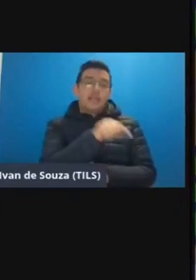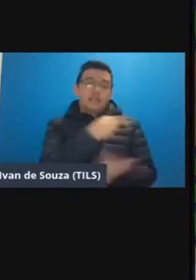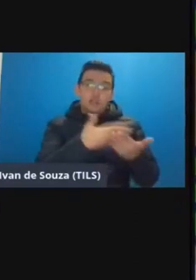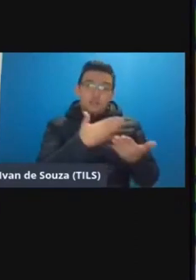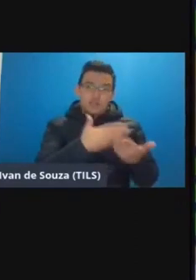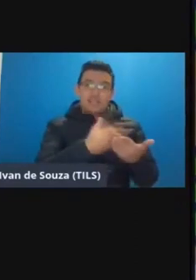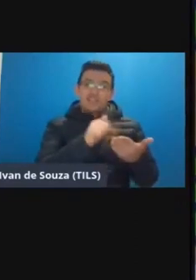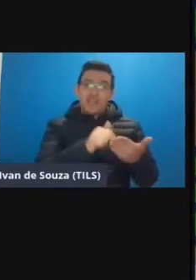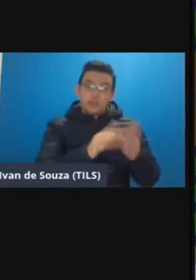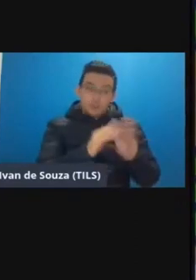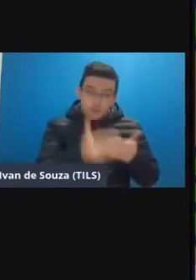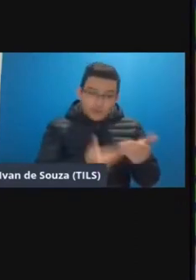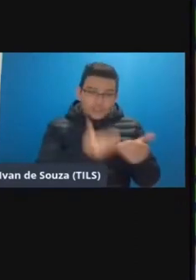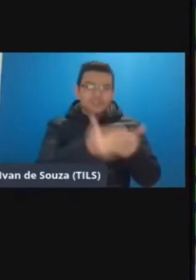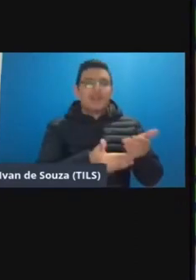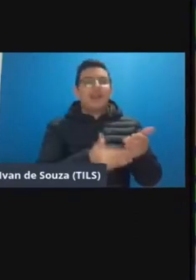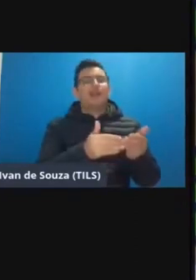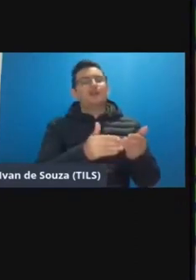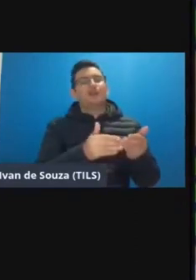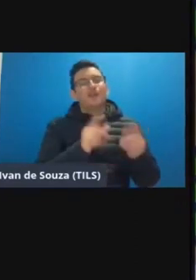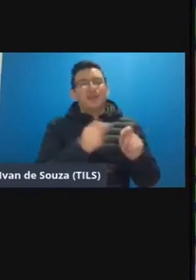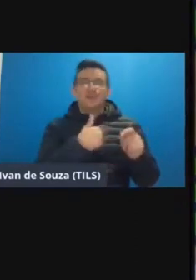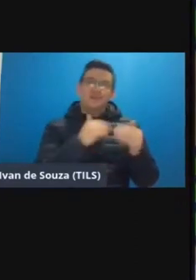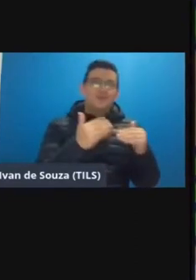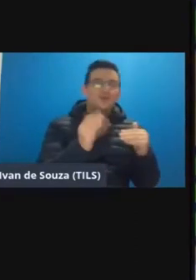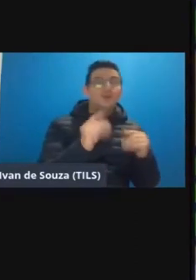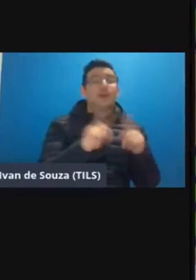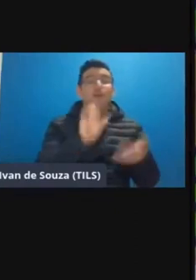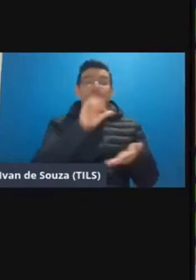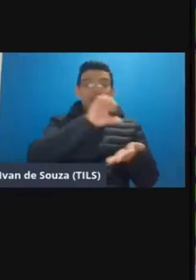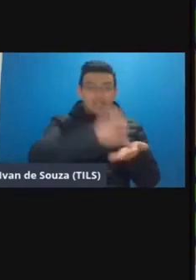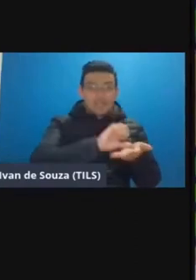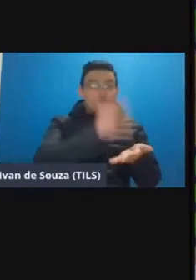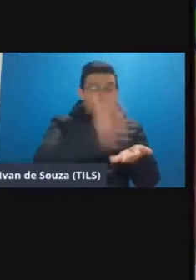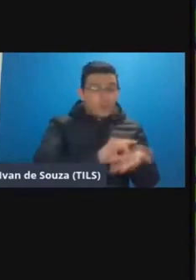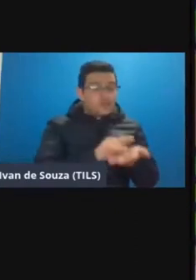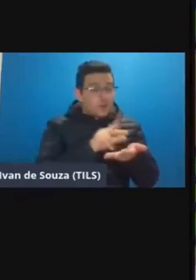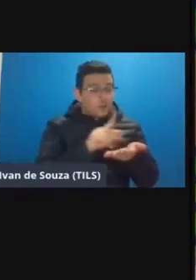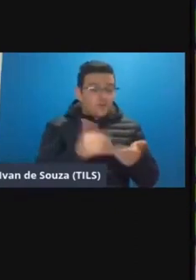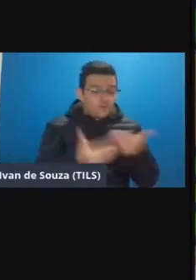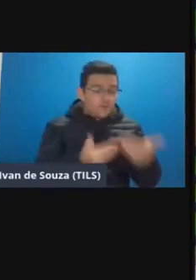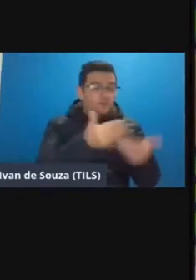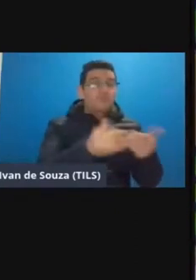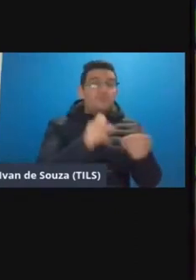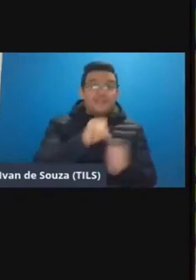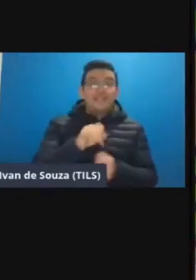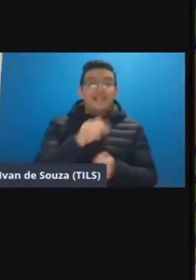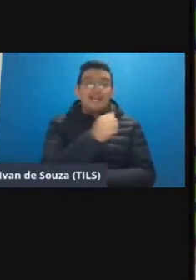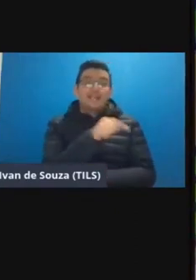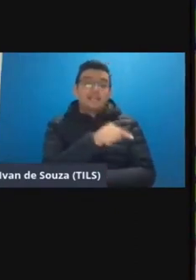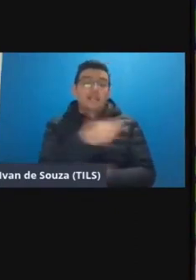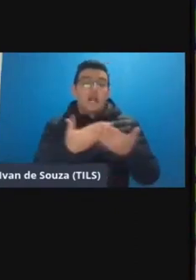centro do processo digamos assim eu não concordo muito com isso mas como centro do processo e aí realmente a coisa vai fluir agora se esse estudante não